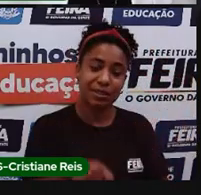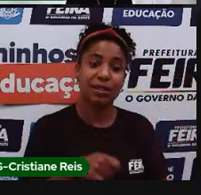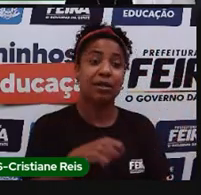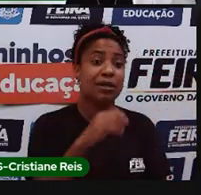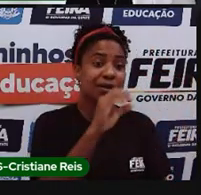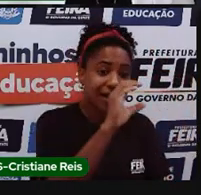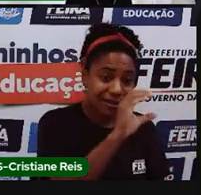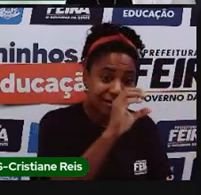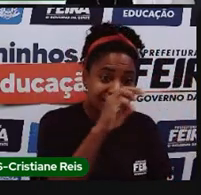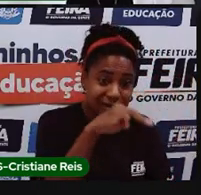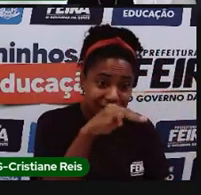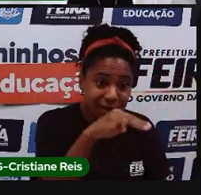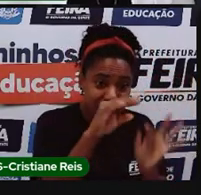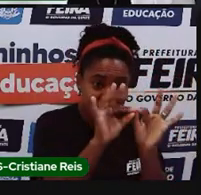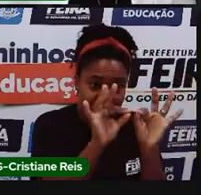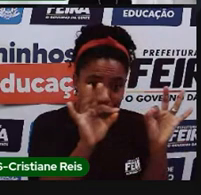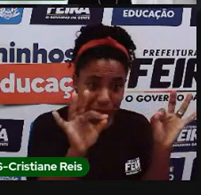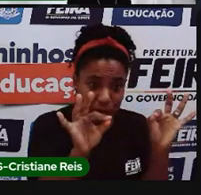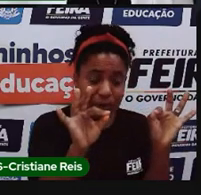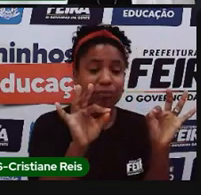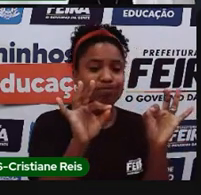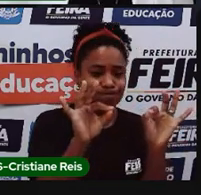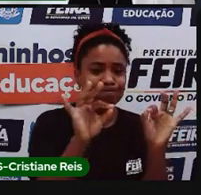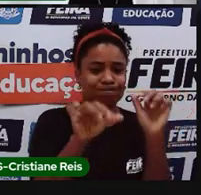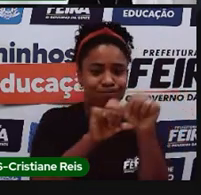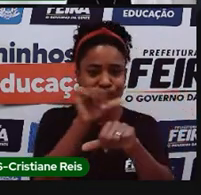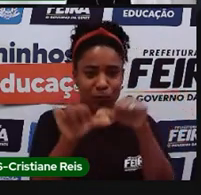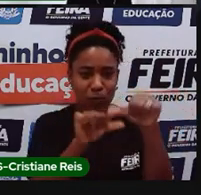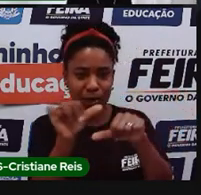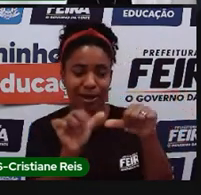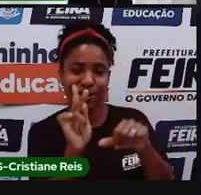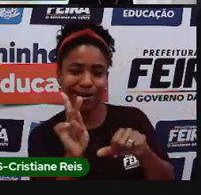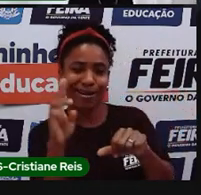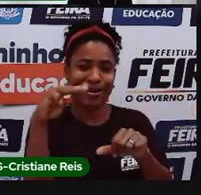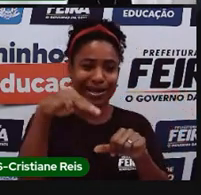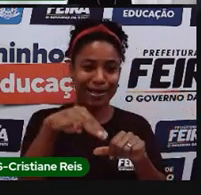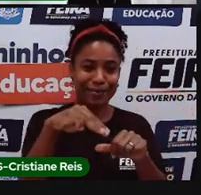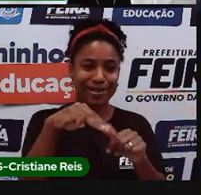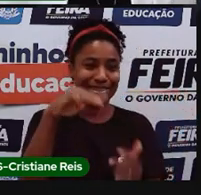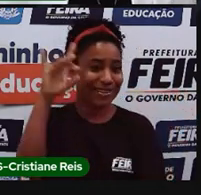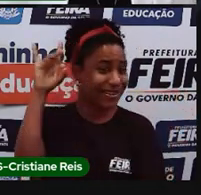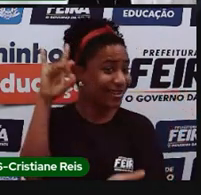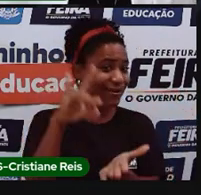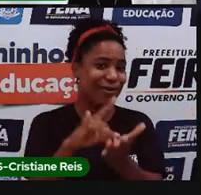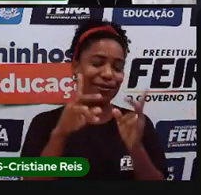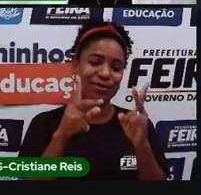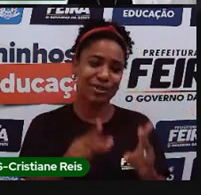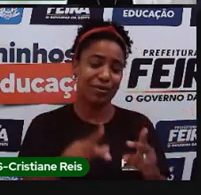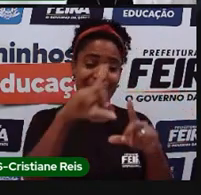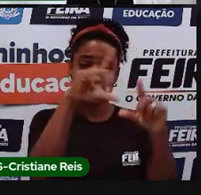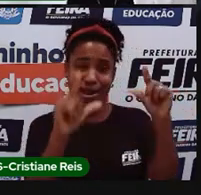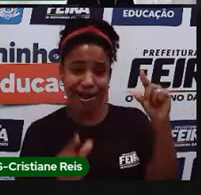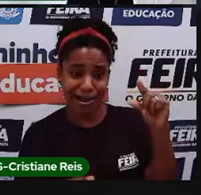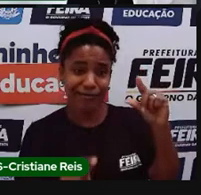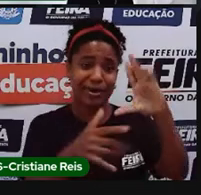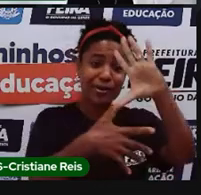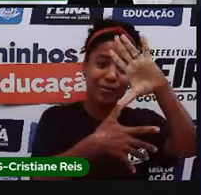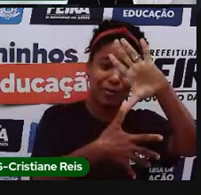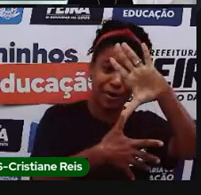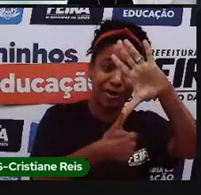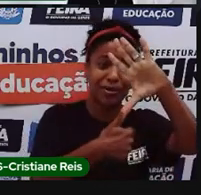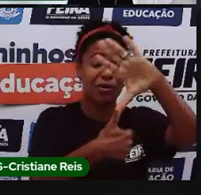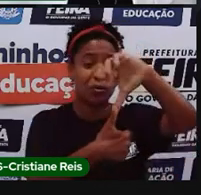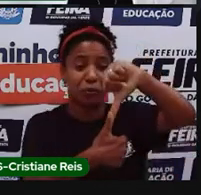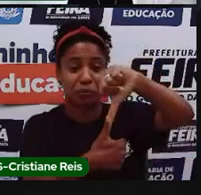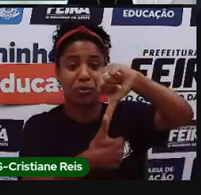mapa, ele vai equivaler ao mesmo tanto que era aqui na África, que era na América do Sul, na América do Norte, não importa. Olha aqui as linhas